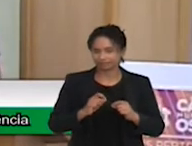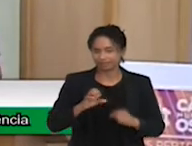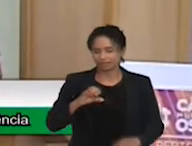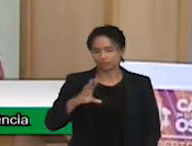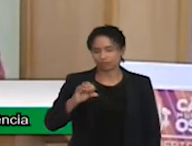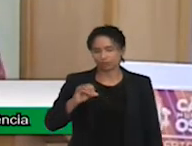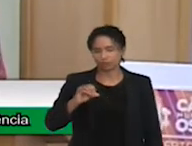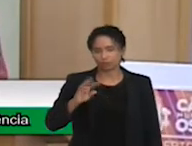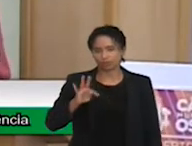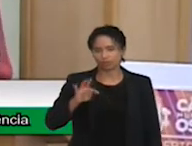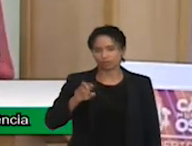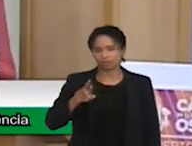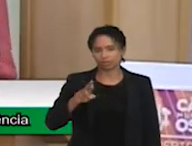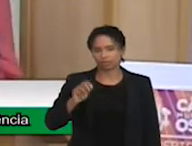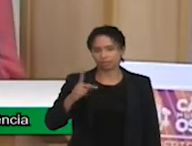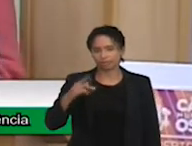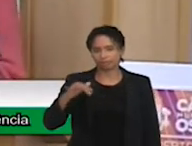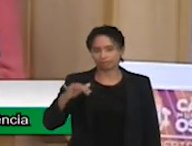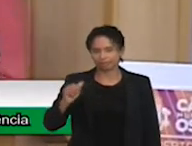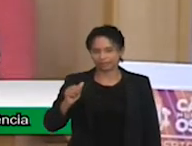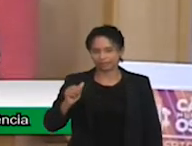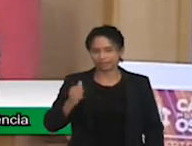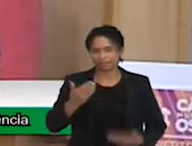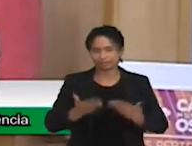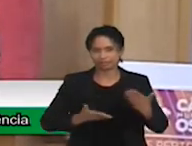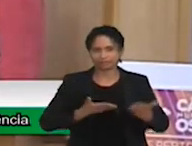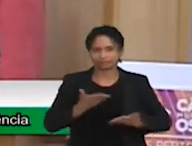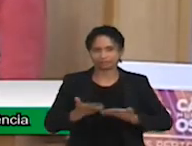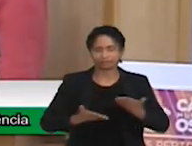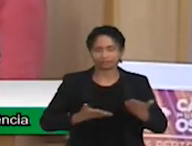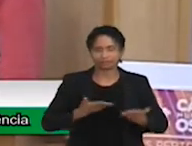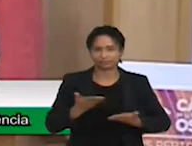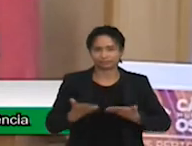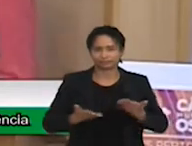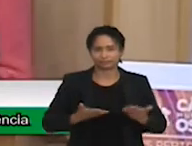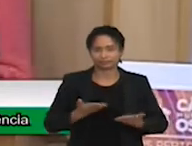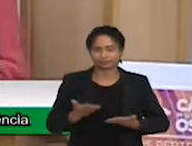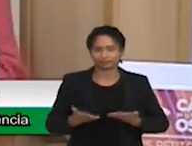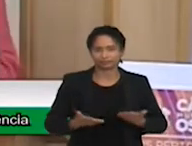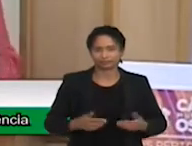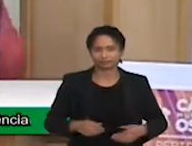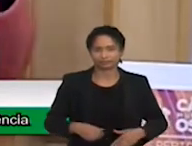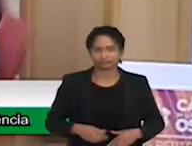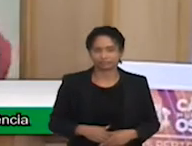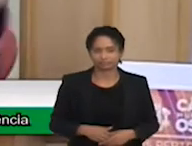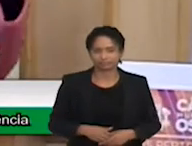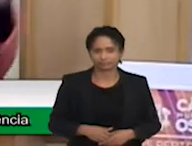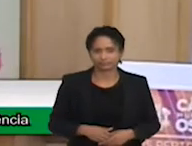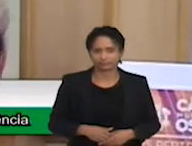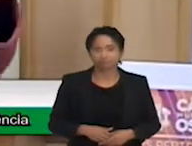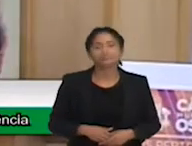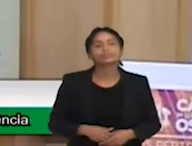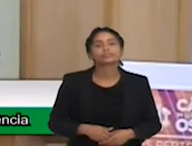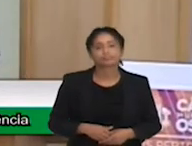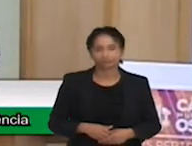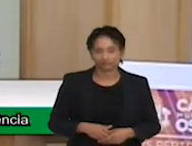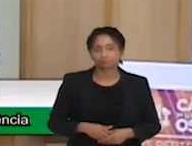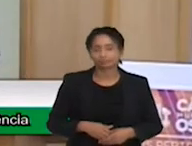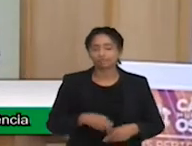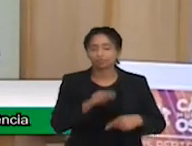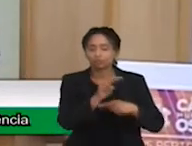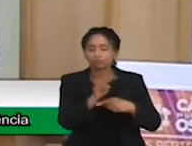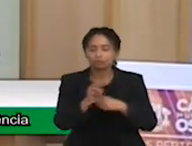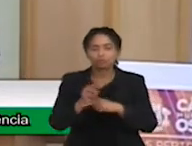na Secretaria de Educação. E ela é vinculada à matrícula, à matrícula na rede municipal de ensino.